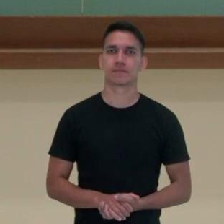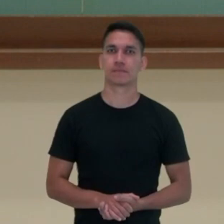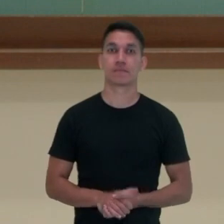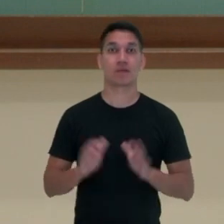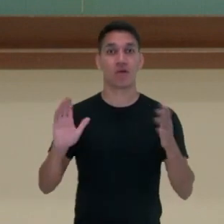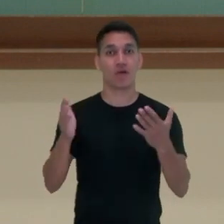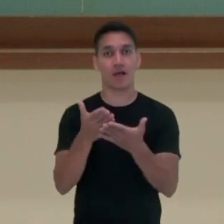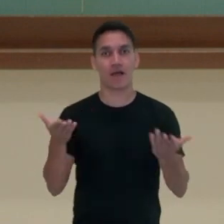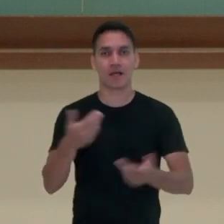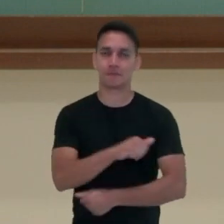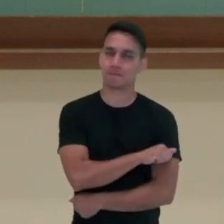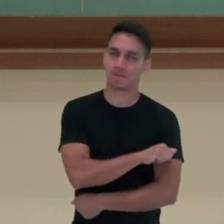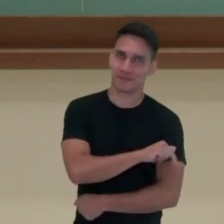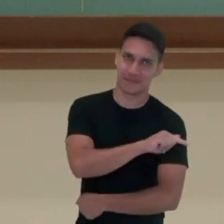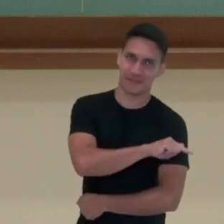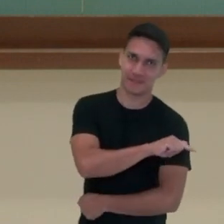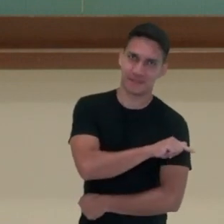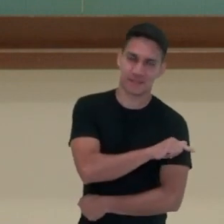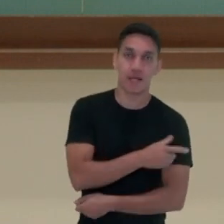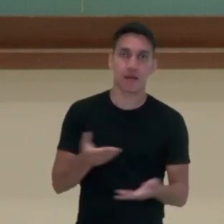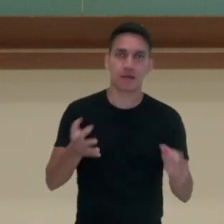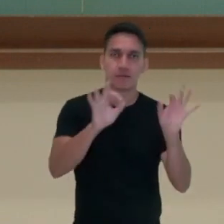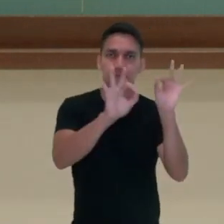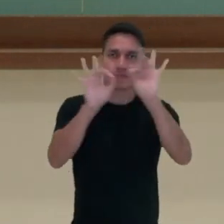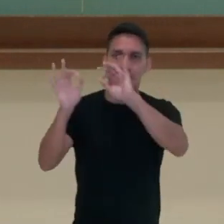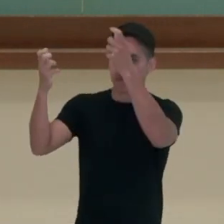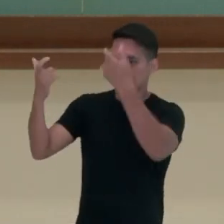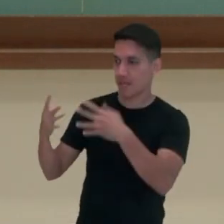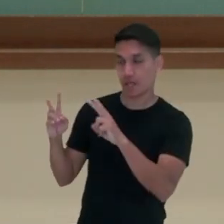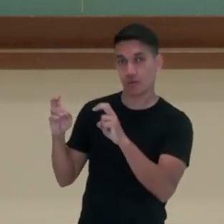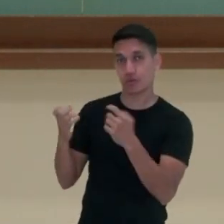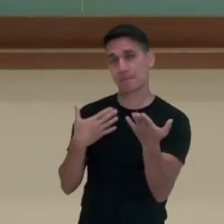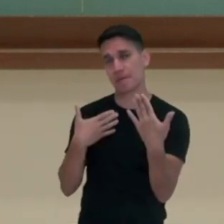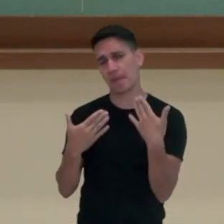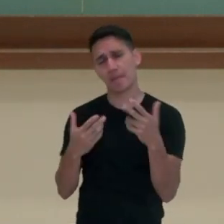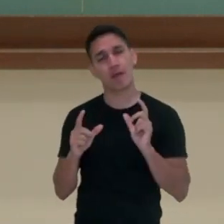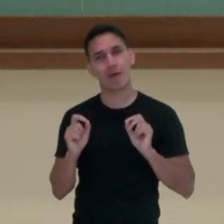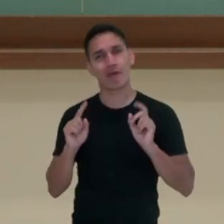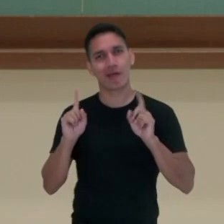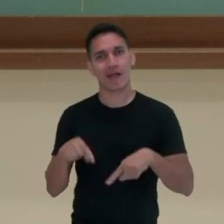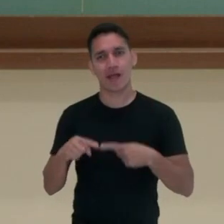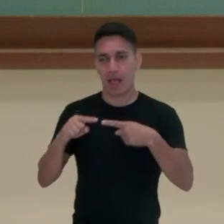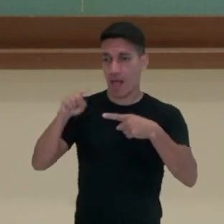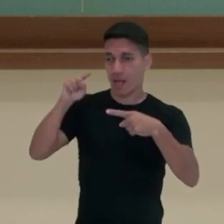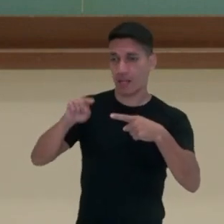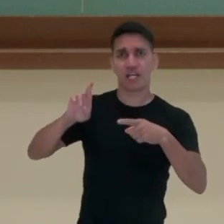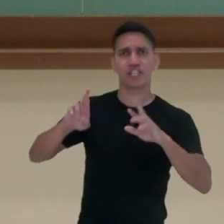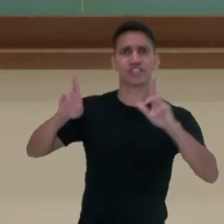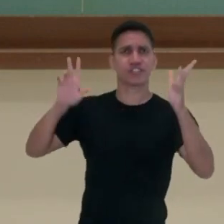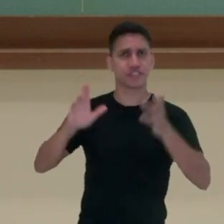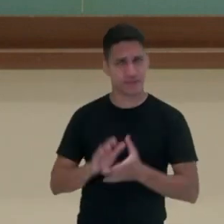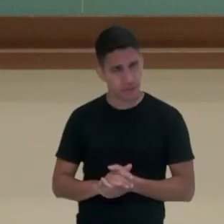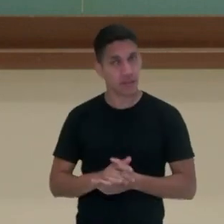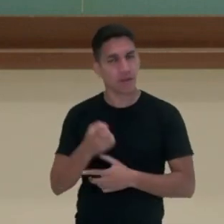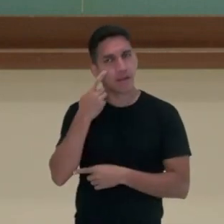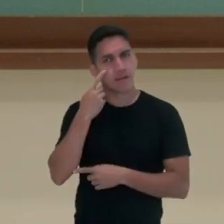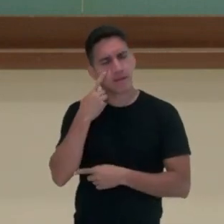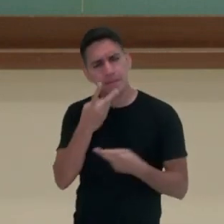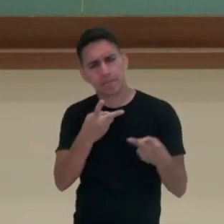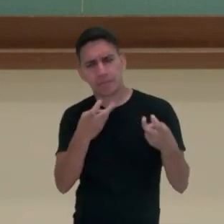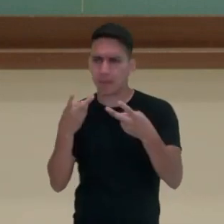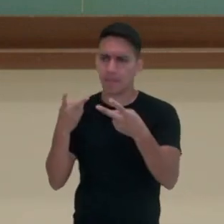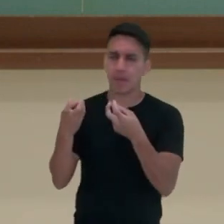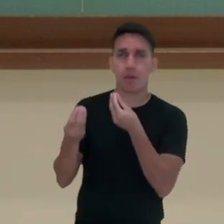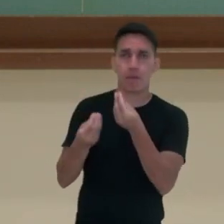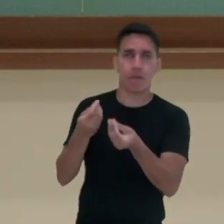Olá, estudantes do sétimo ano! Neste vídeo vamos conversar sobre acento diferencial. Vamos tentar perceber